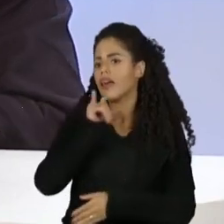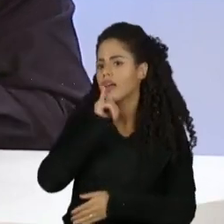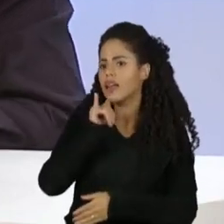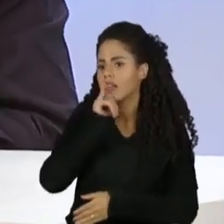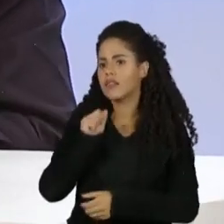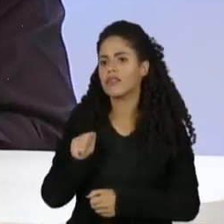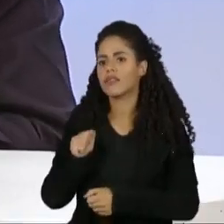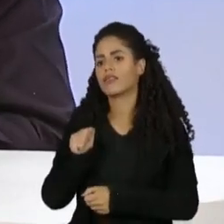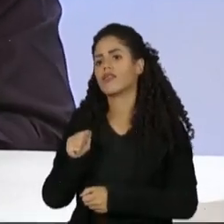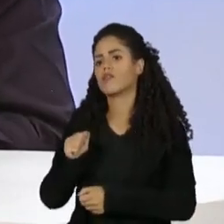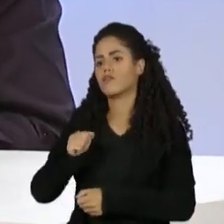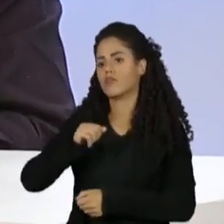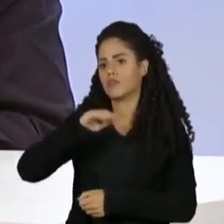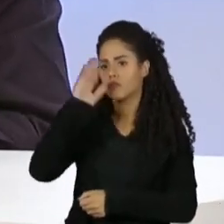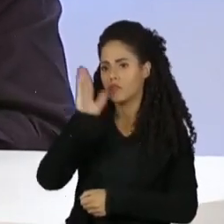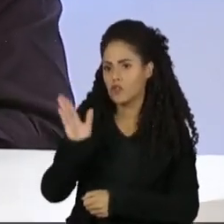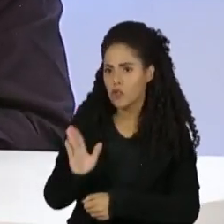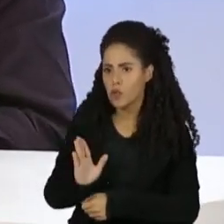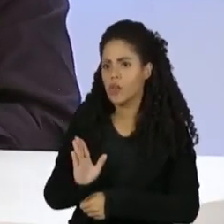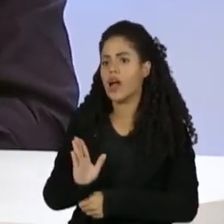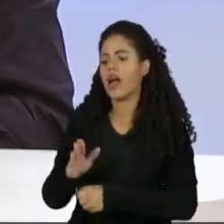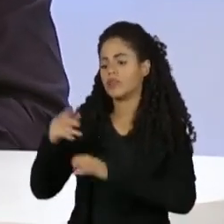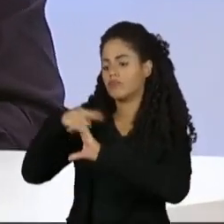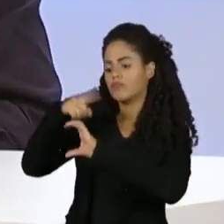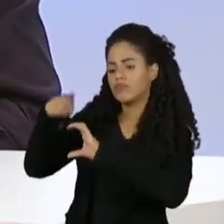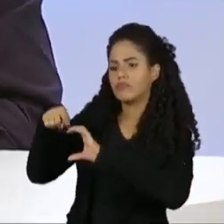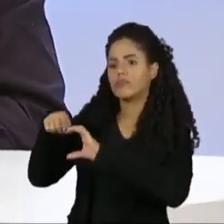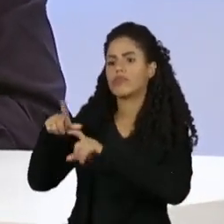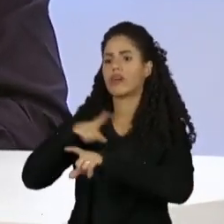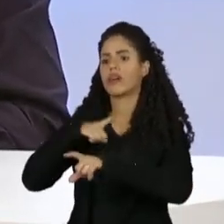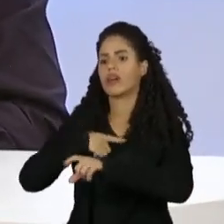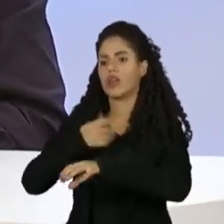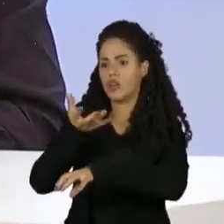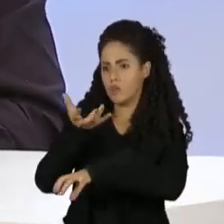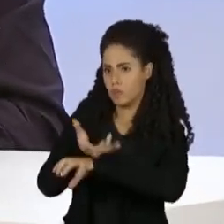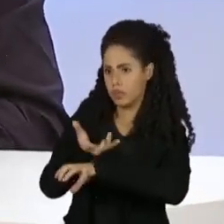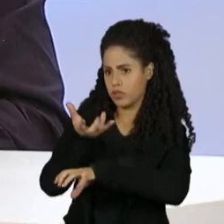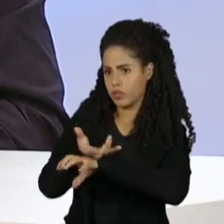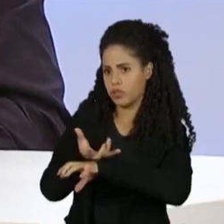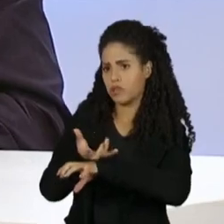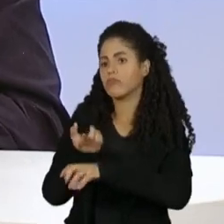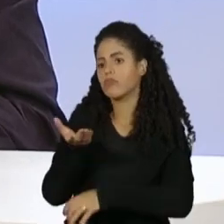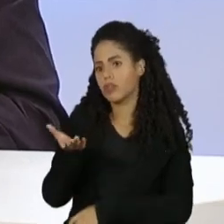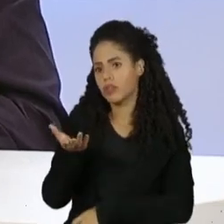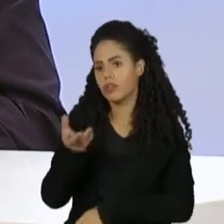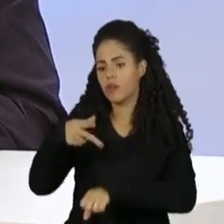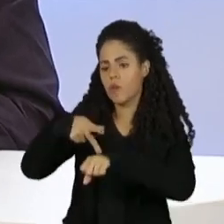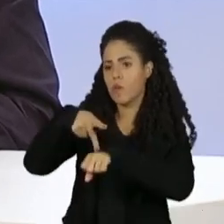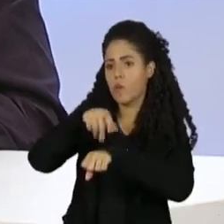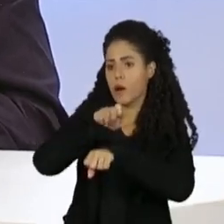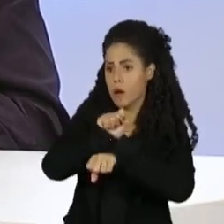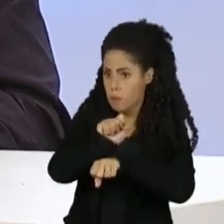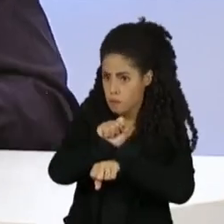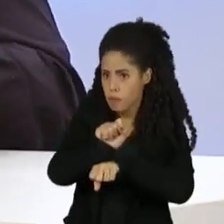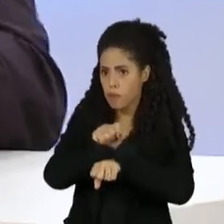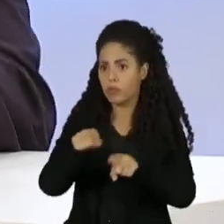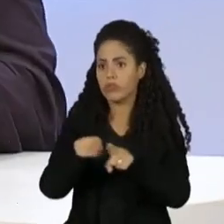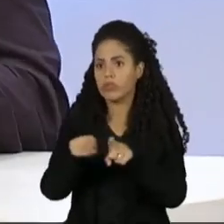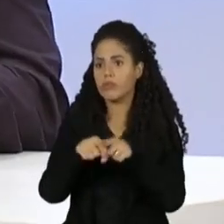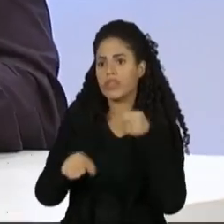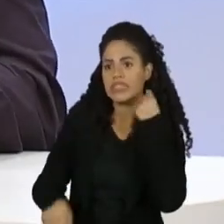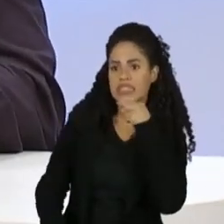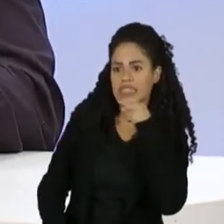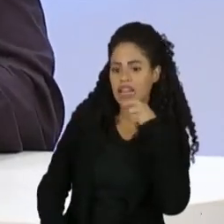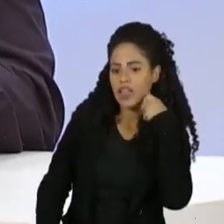Consciência, a Rede Brasileira de Jornalistas e Comunicadores de Ciência, tem uma disciplina com a faculdade, com a pós-graduação de odonto da USP,